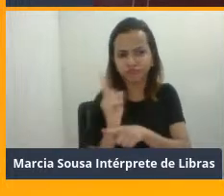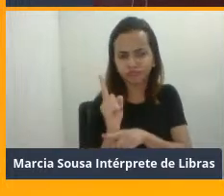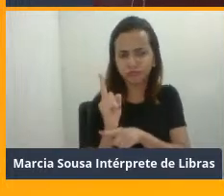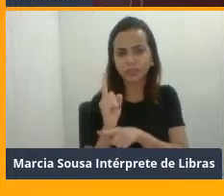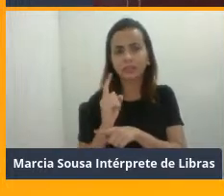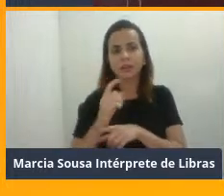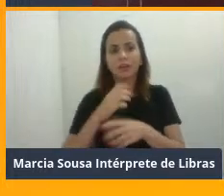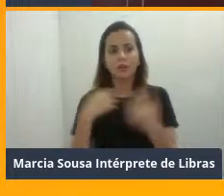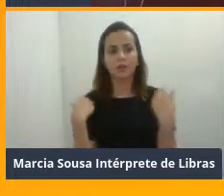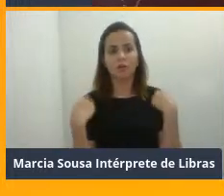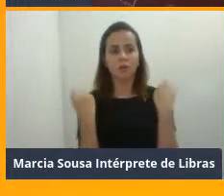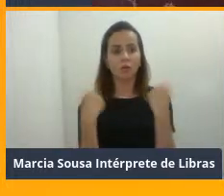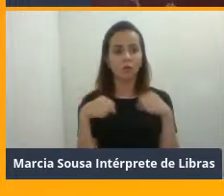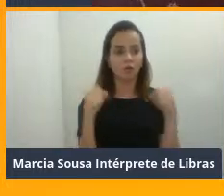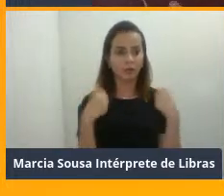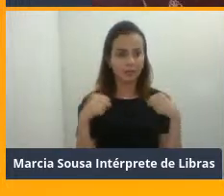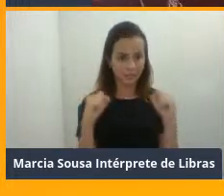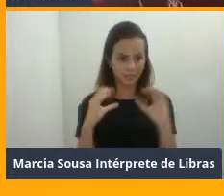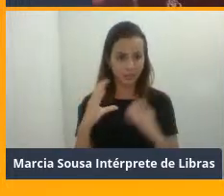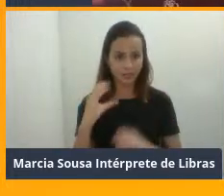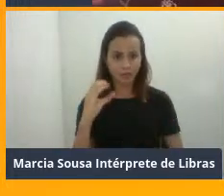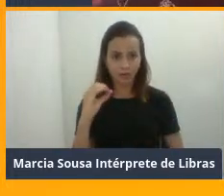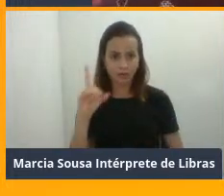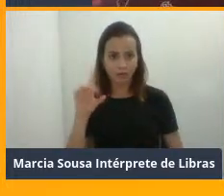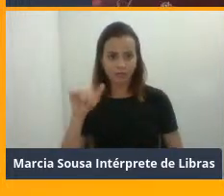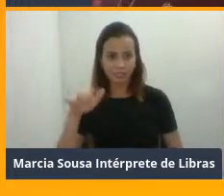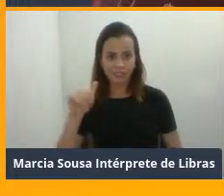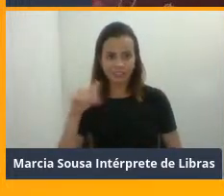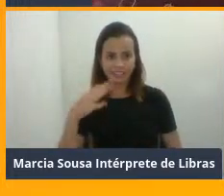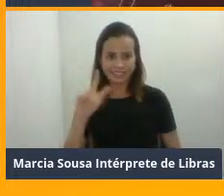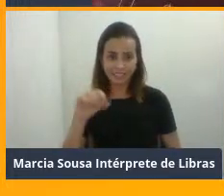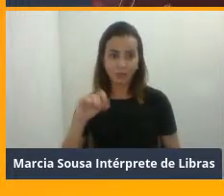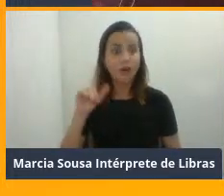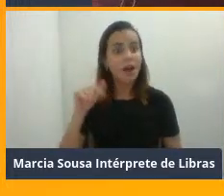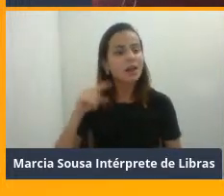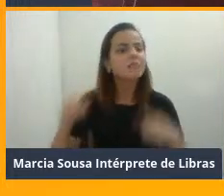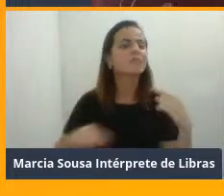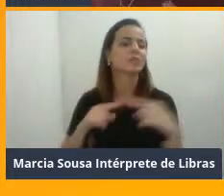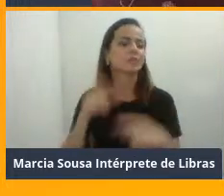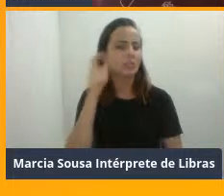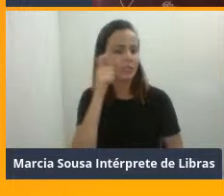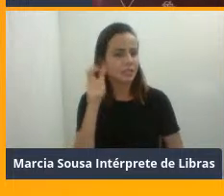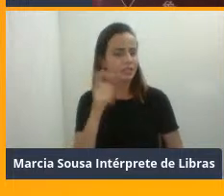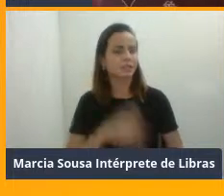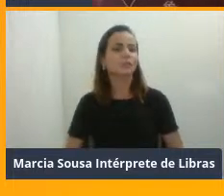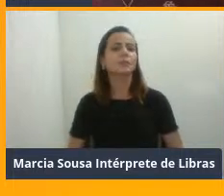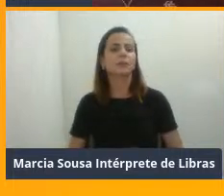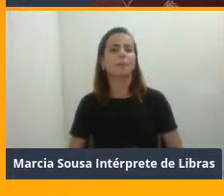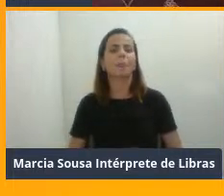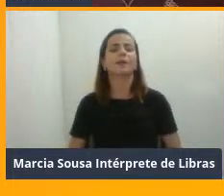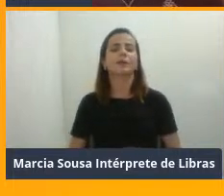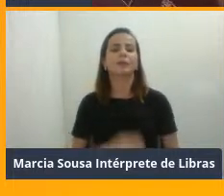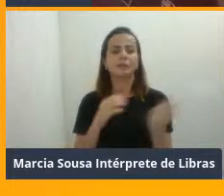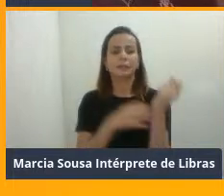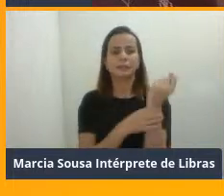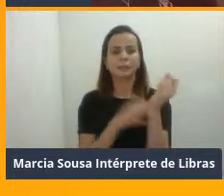coordenação... Isso é um ponto interessante que eu gosto de pensar, certo?